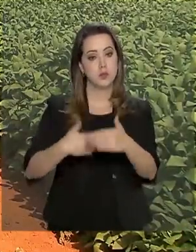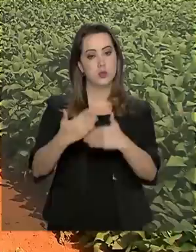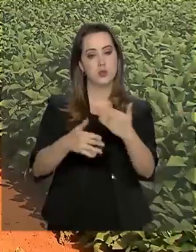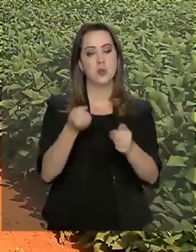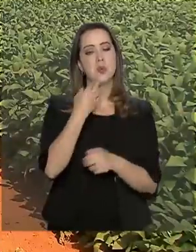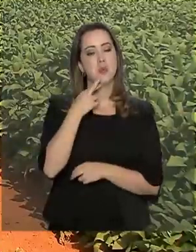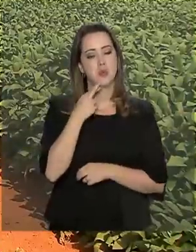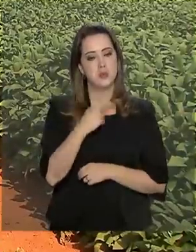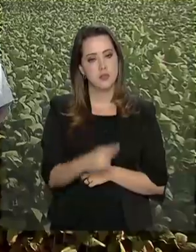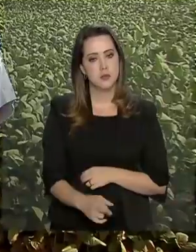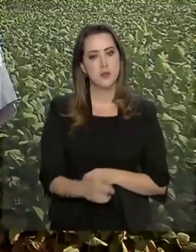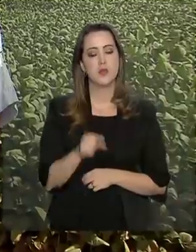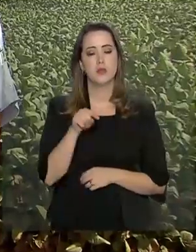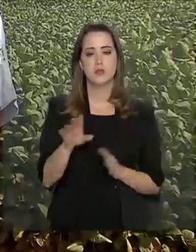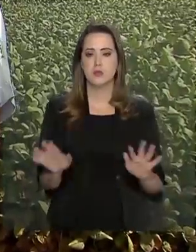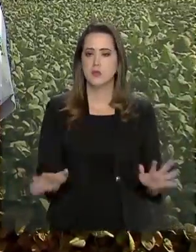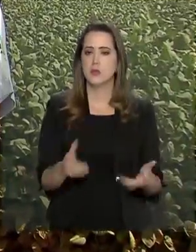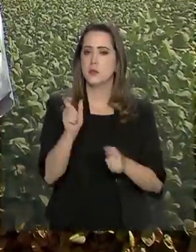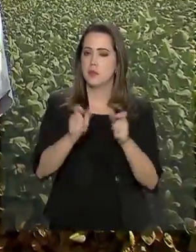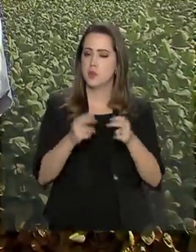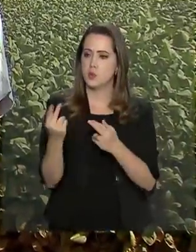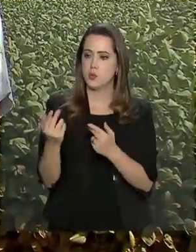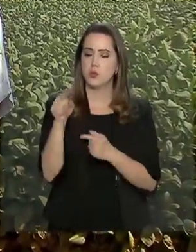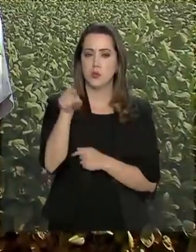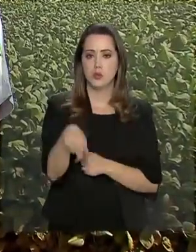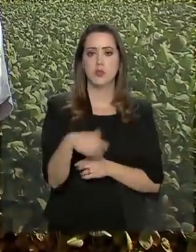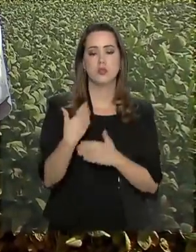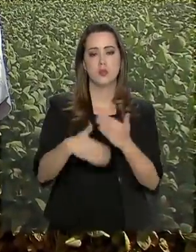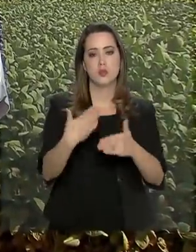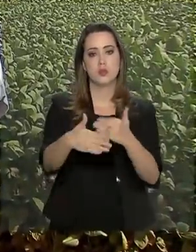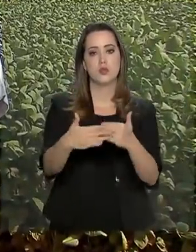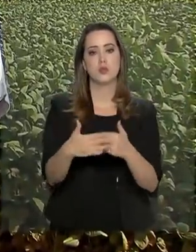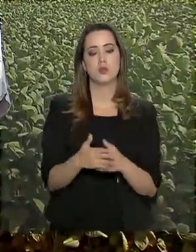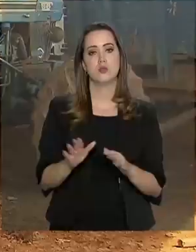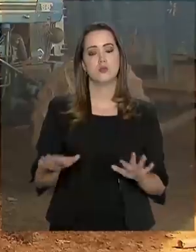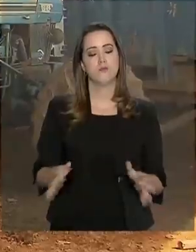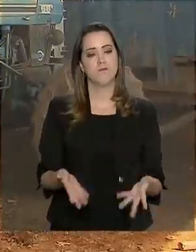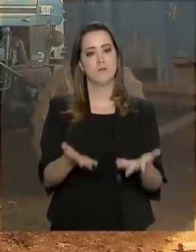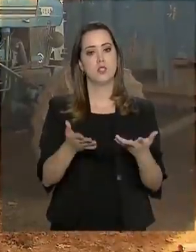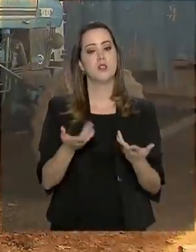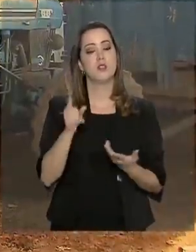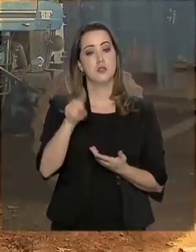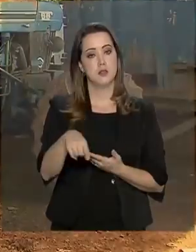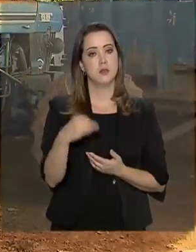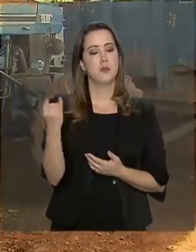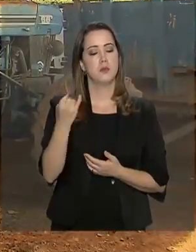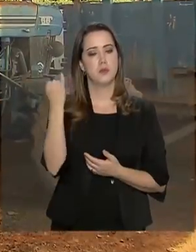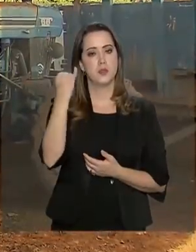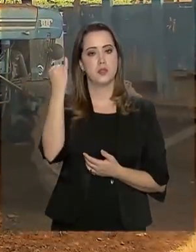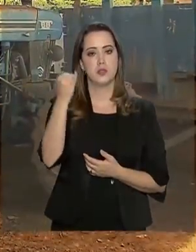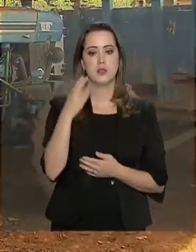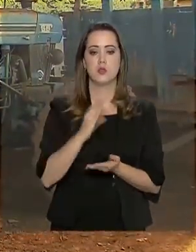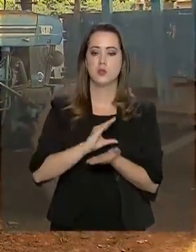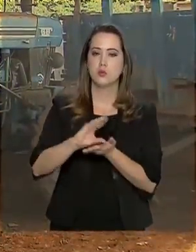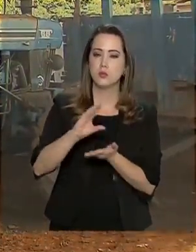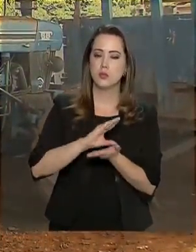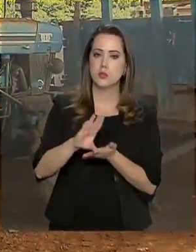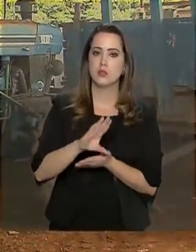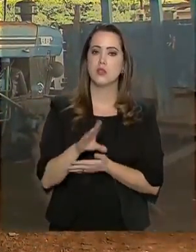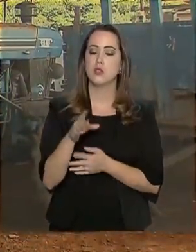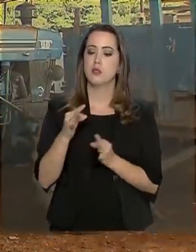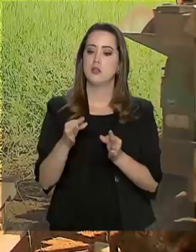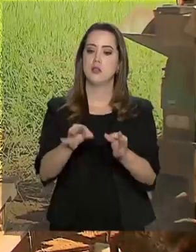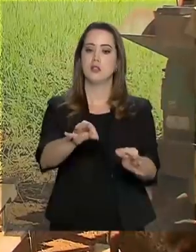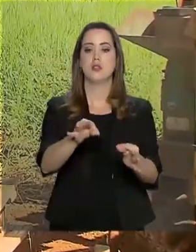com bons resultados e produtores como o Cláudio continuem a prosperar, é preciso manter o investimento em